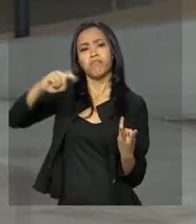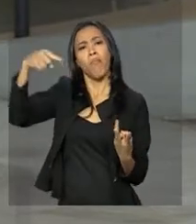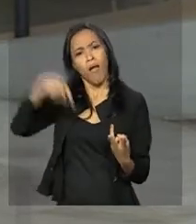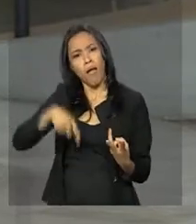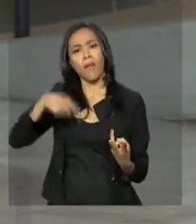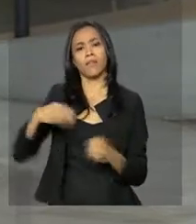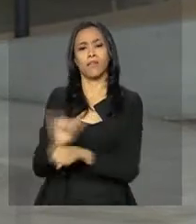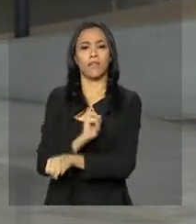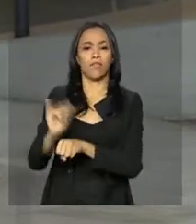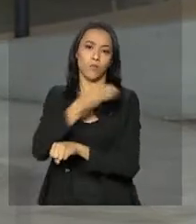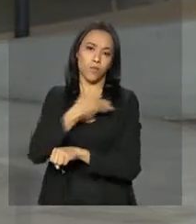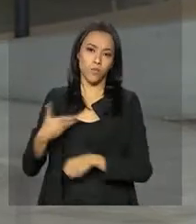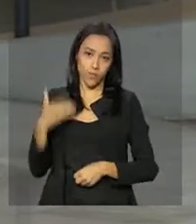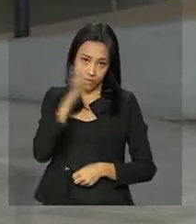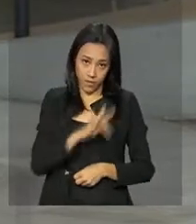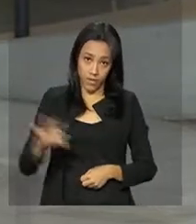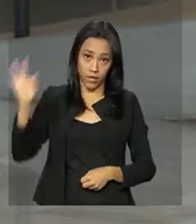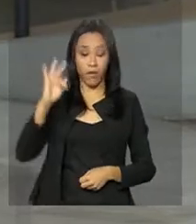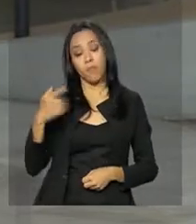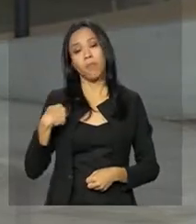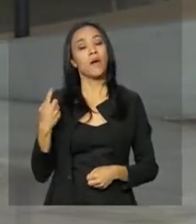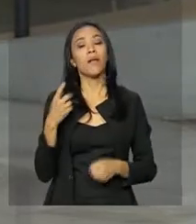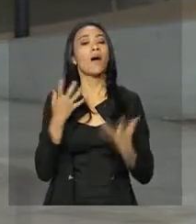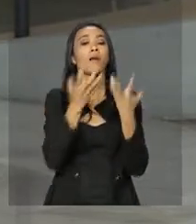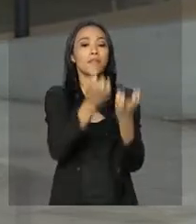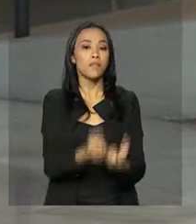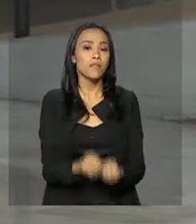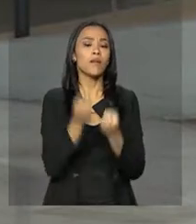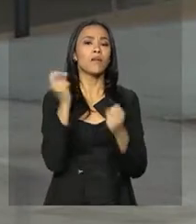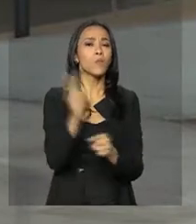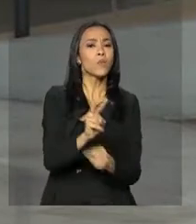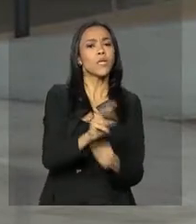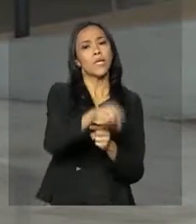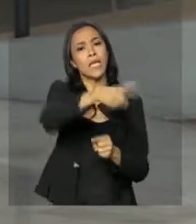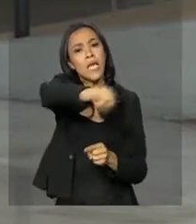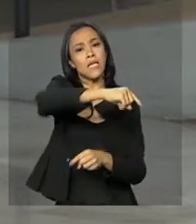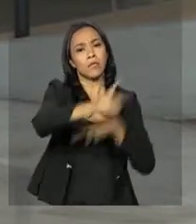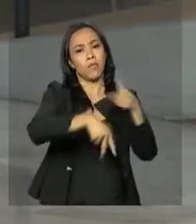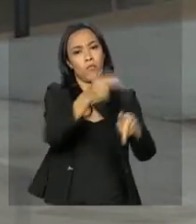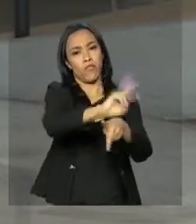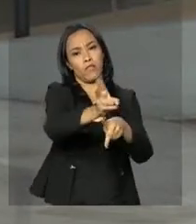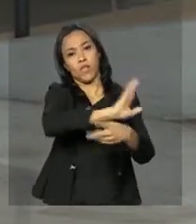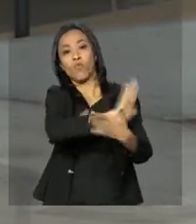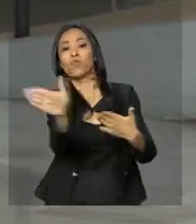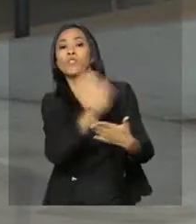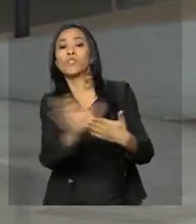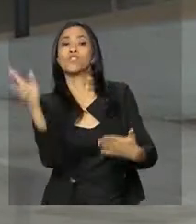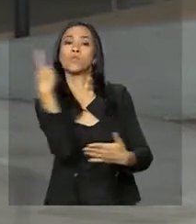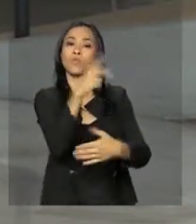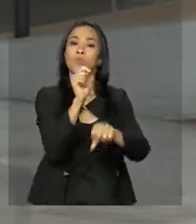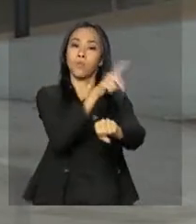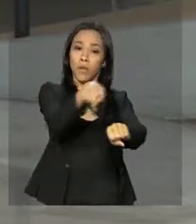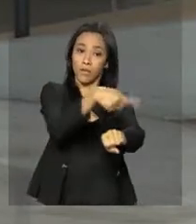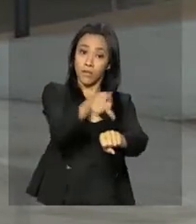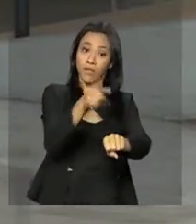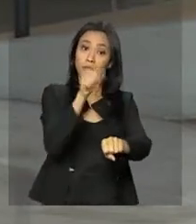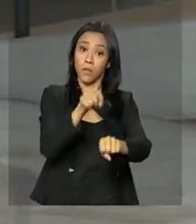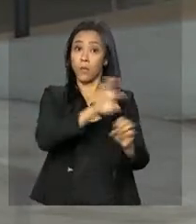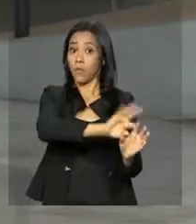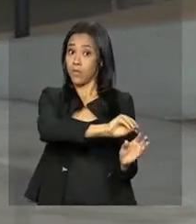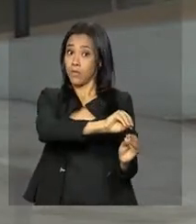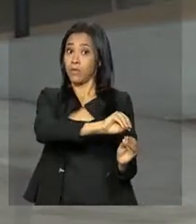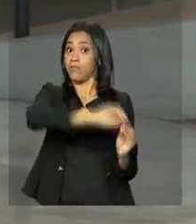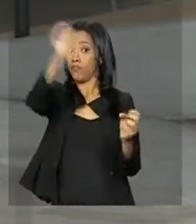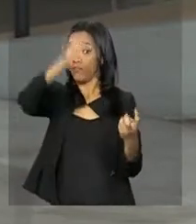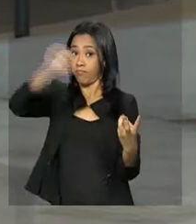pelo governo federal para acolher esses imigrantes que estão fugindo da crise na Venezuela. Com a transferência, os imigrantes